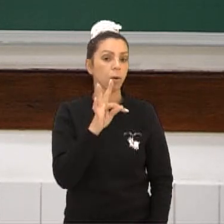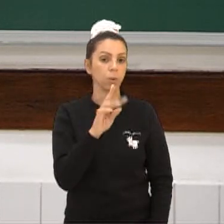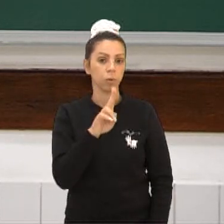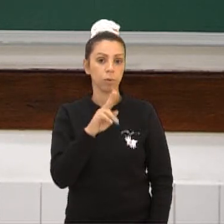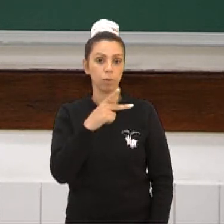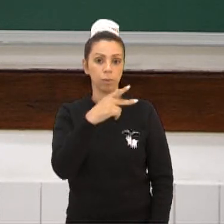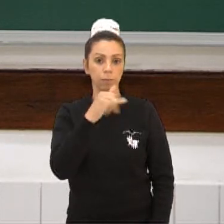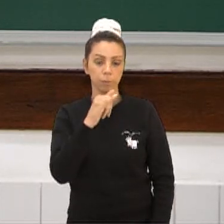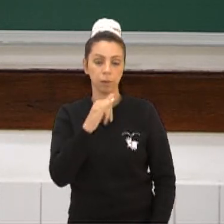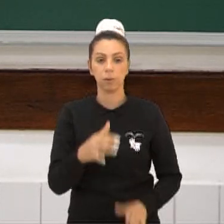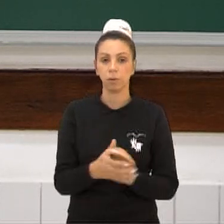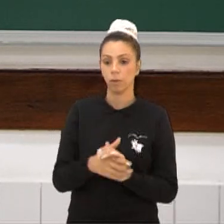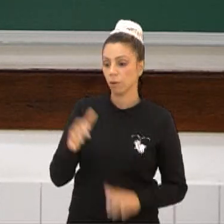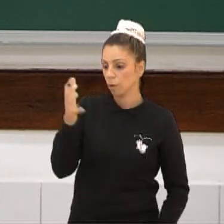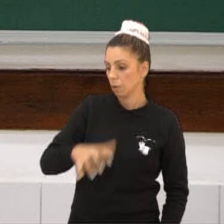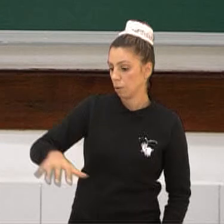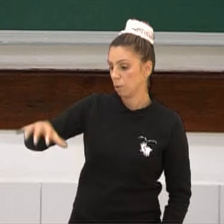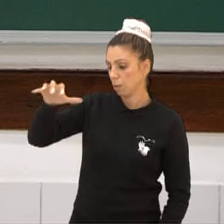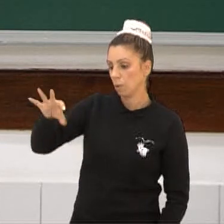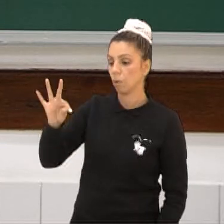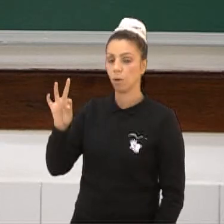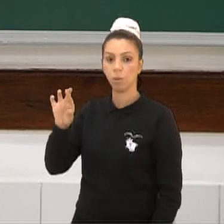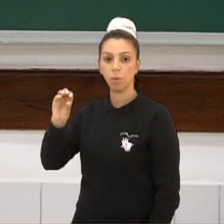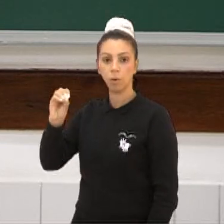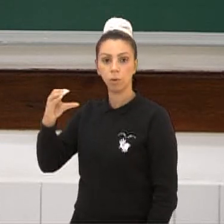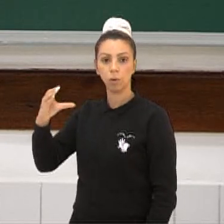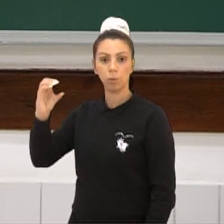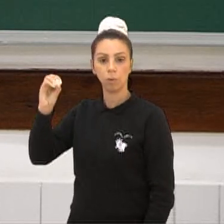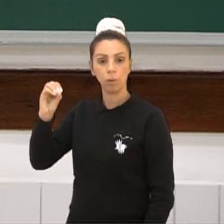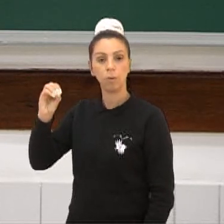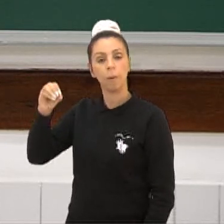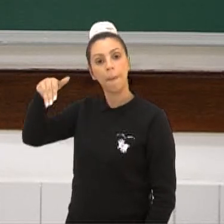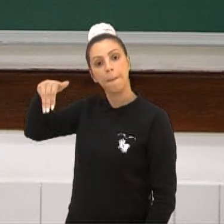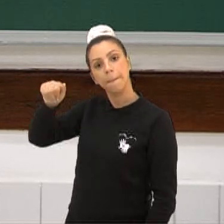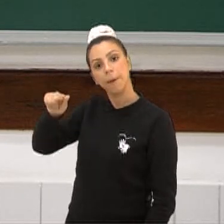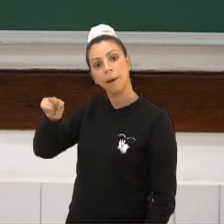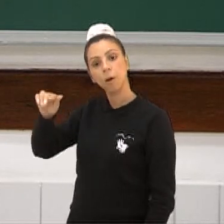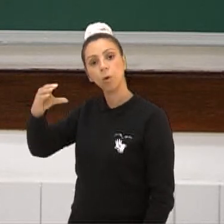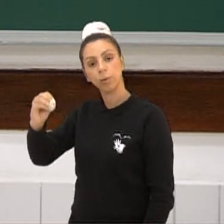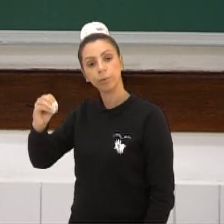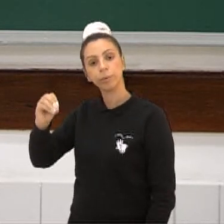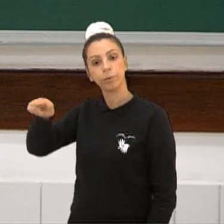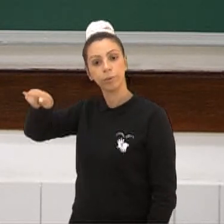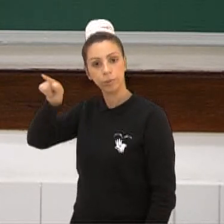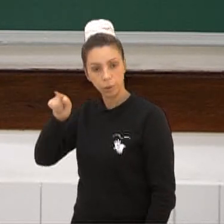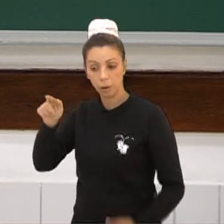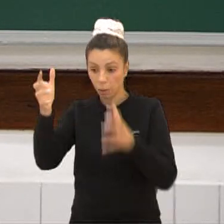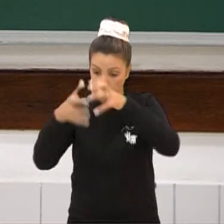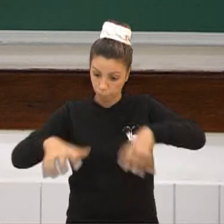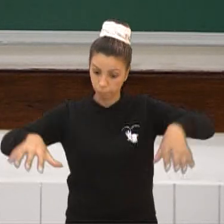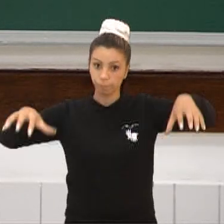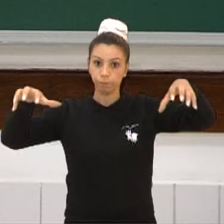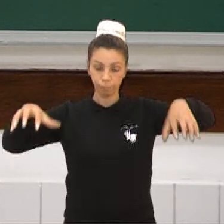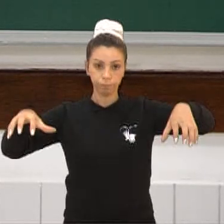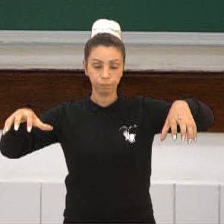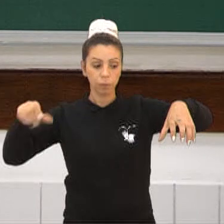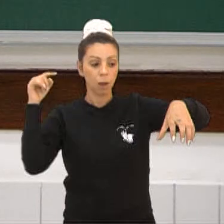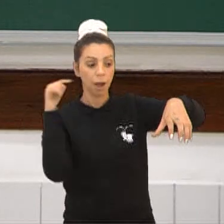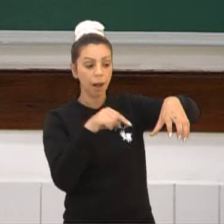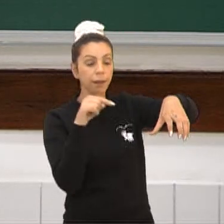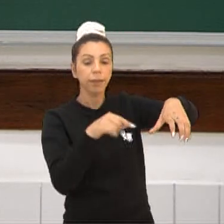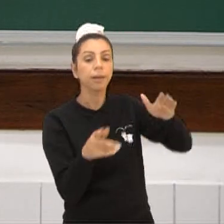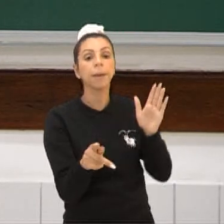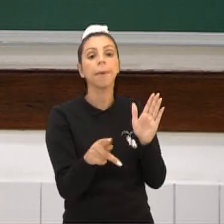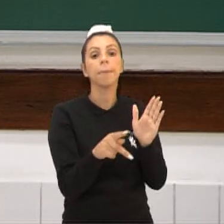o tronco macro G. Duas idiomas distintos. Os tupis, eles estavam localizados mais ou menos na região litorânea do